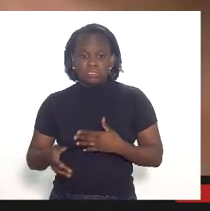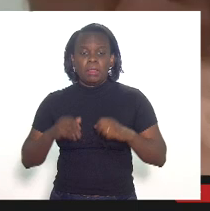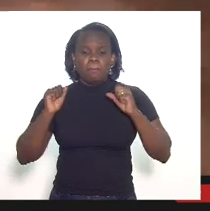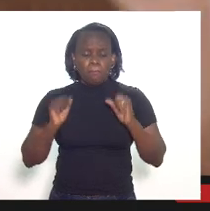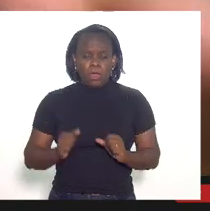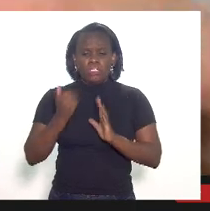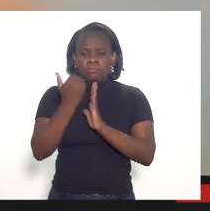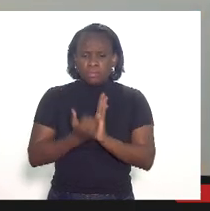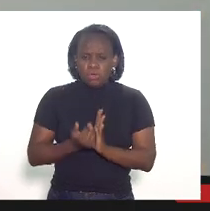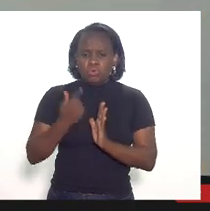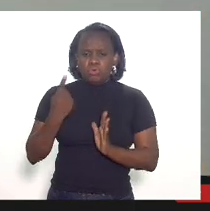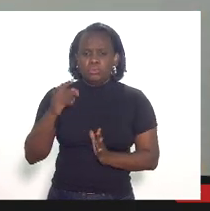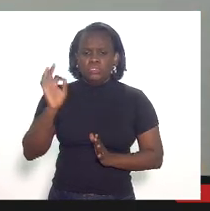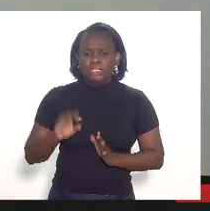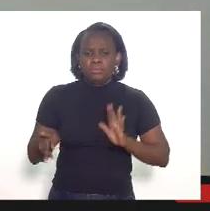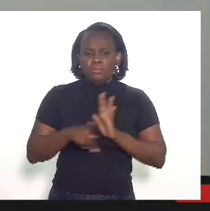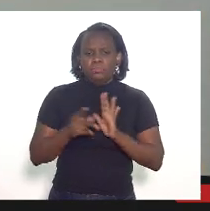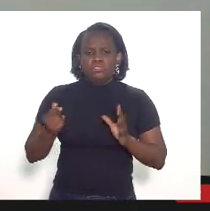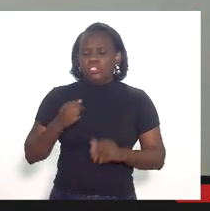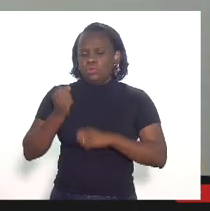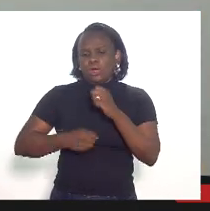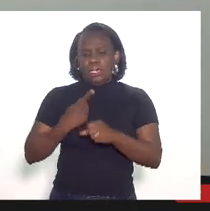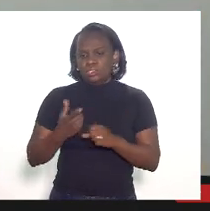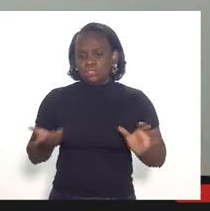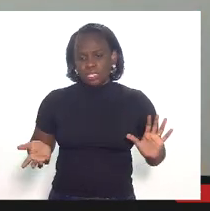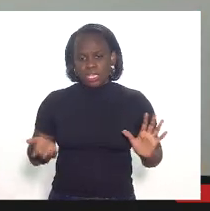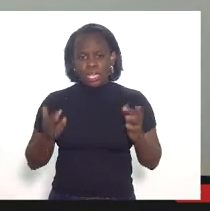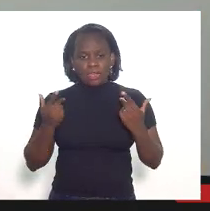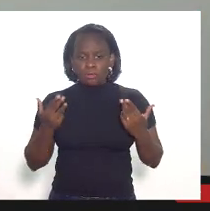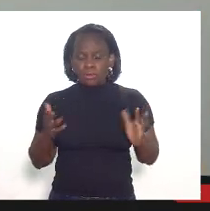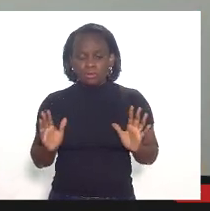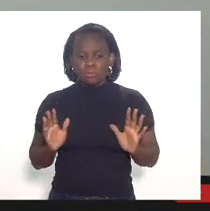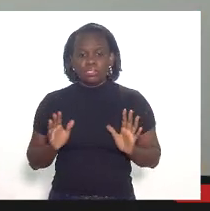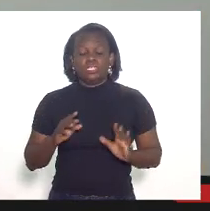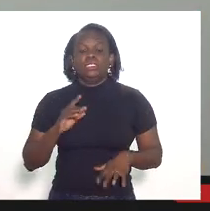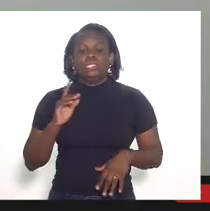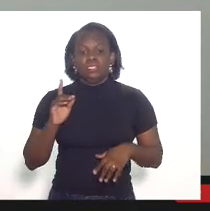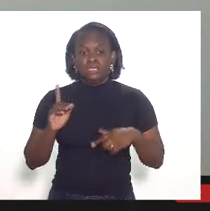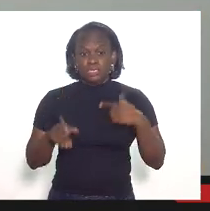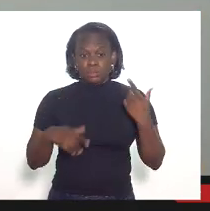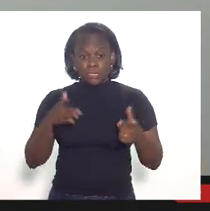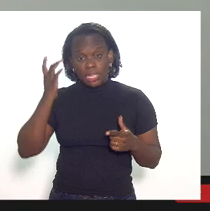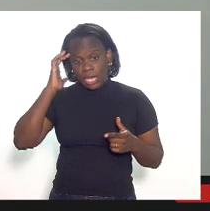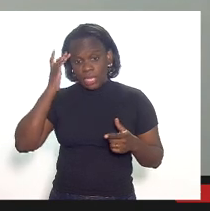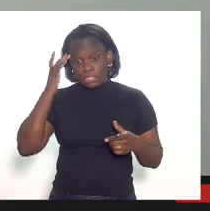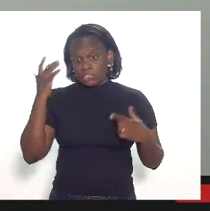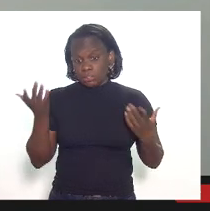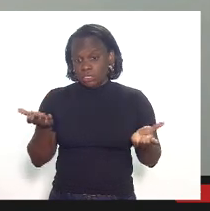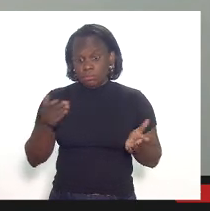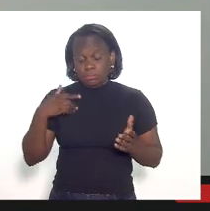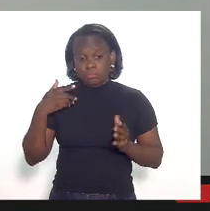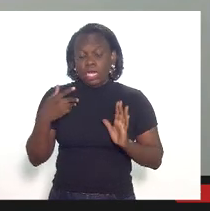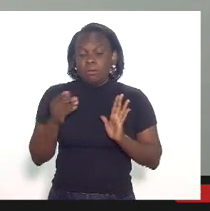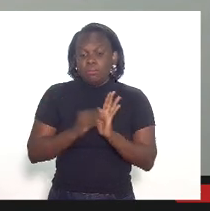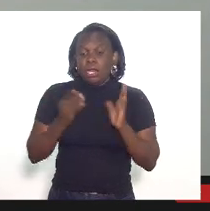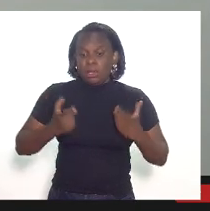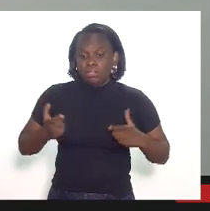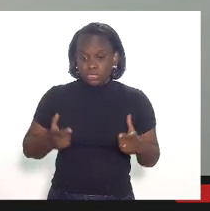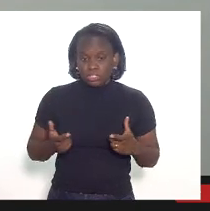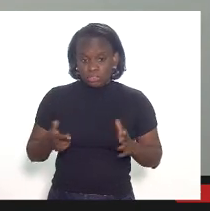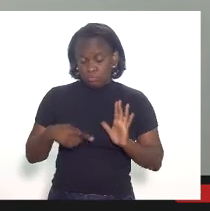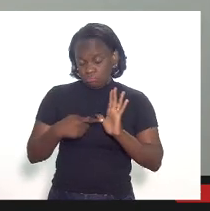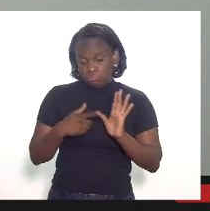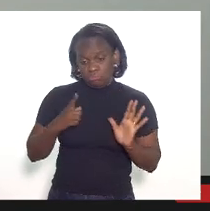pode deduzir de 1% da receita bruta anual é igualzinho o que é presumido aí depois ela acha justificativa de onde colocou aquela